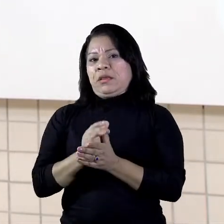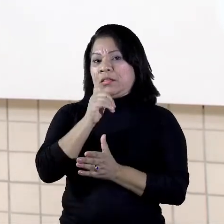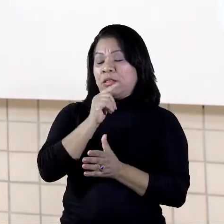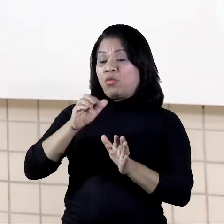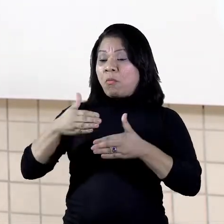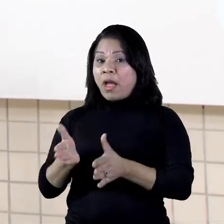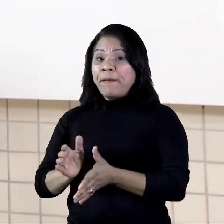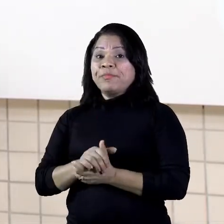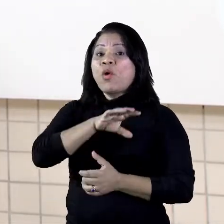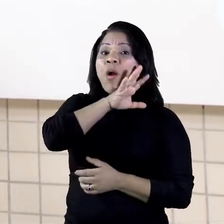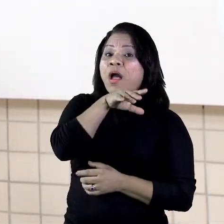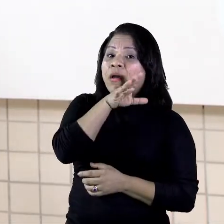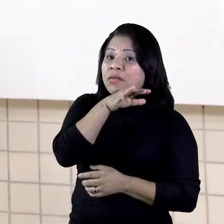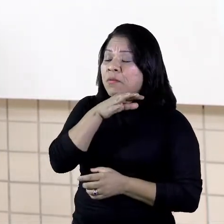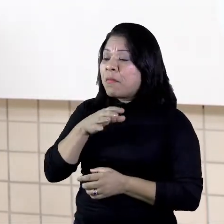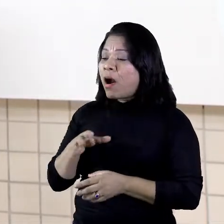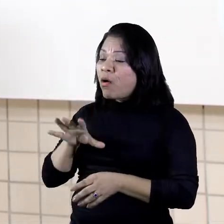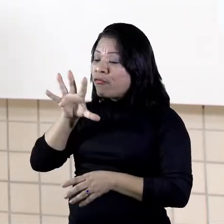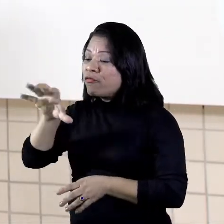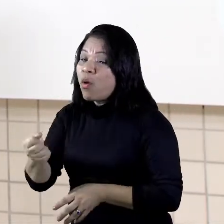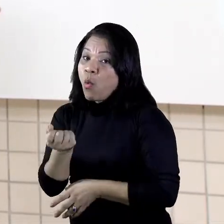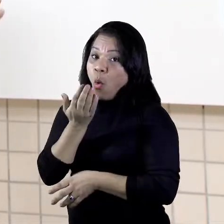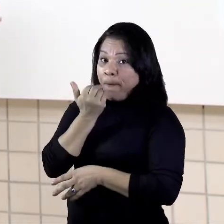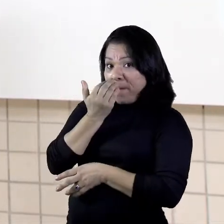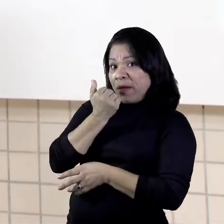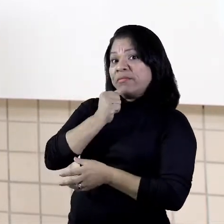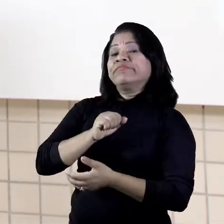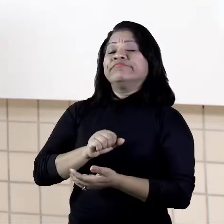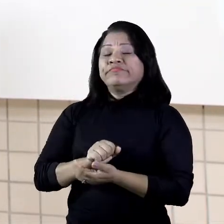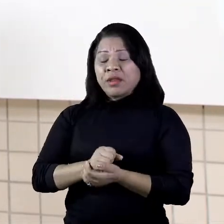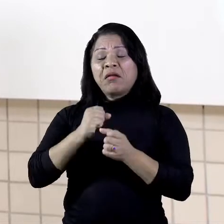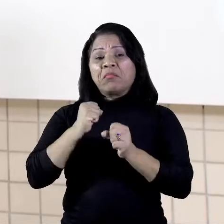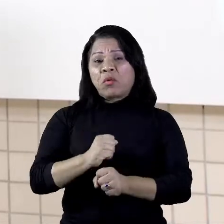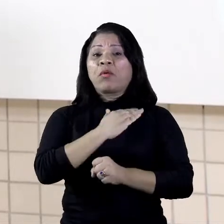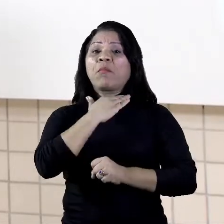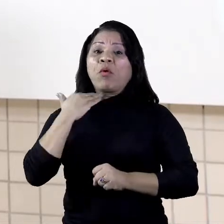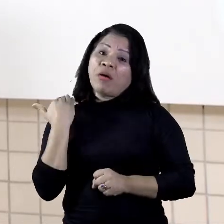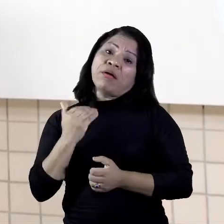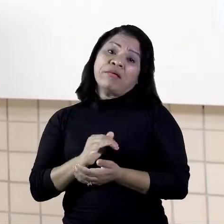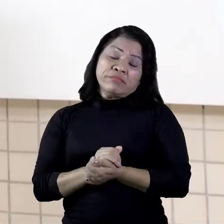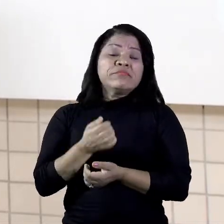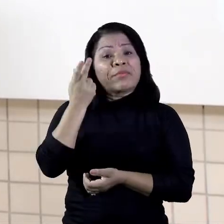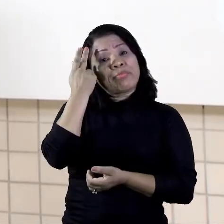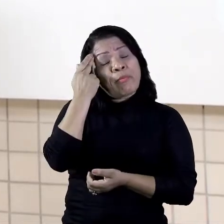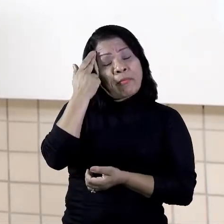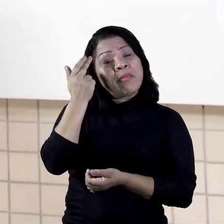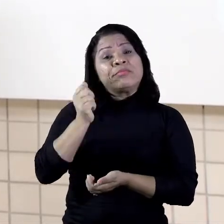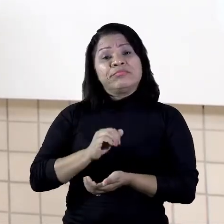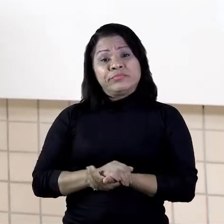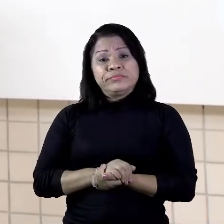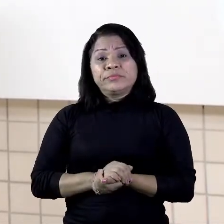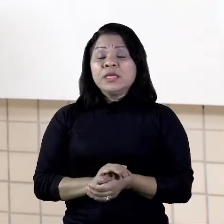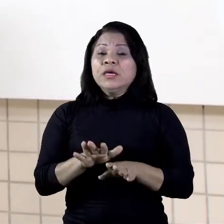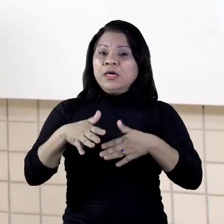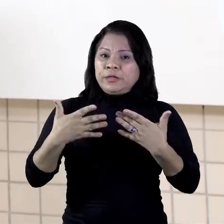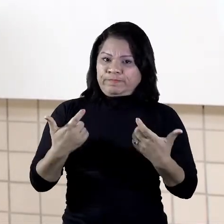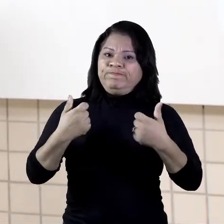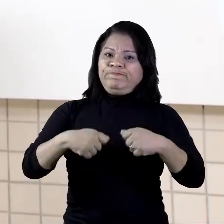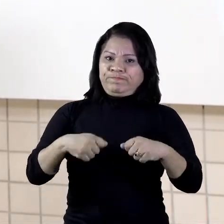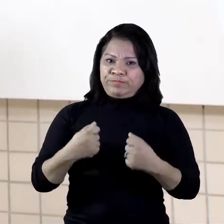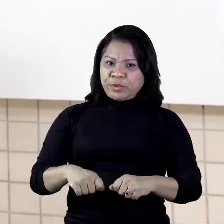alimento e vão morrer. Isso aí é uma coisa natural, não é? Então, nós temos que ter todo o cuidado